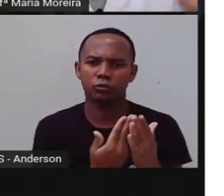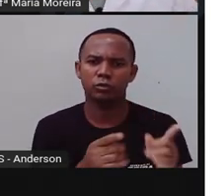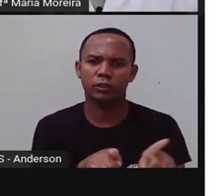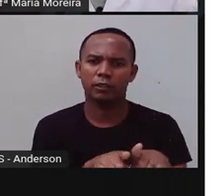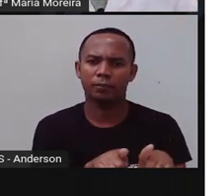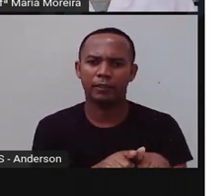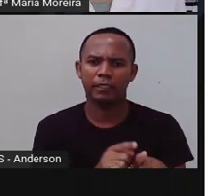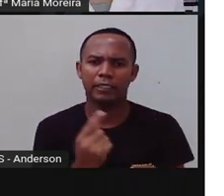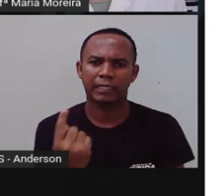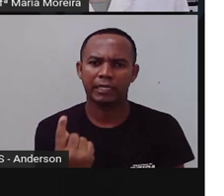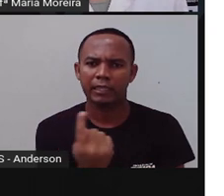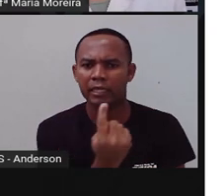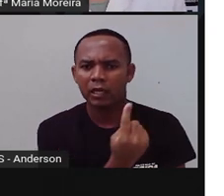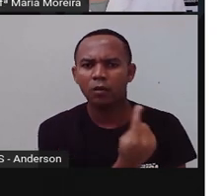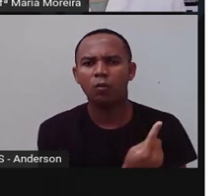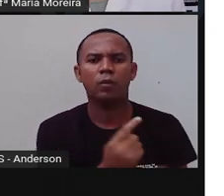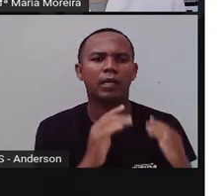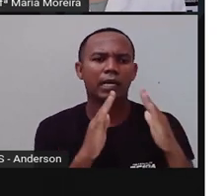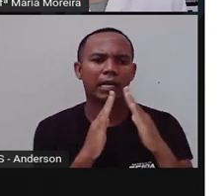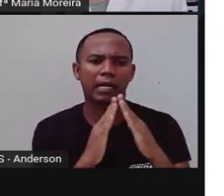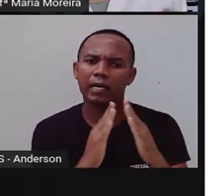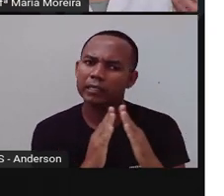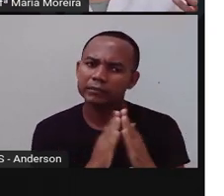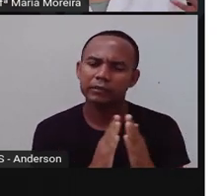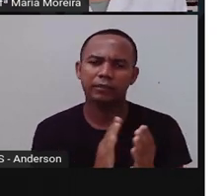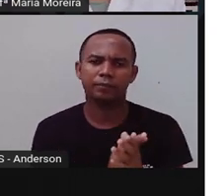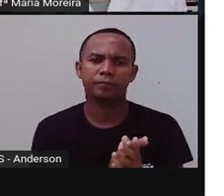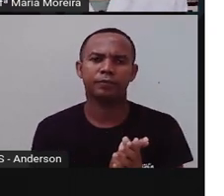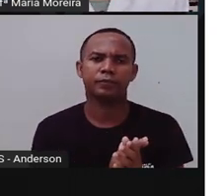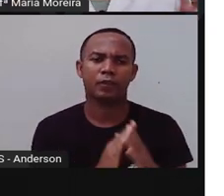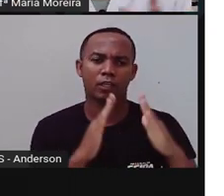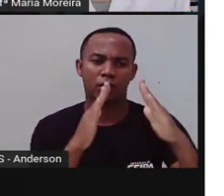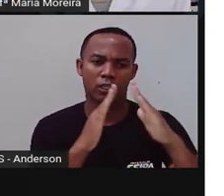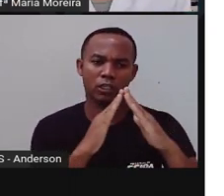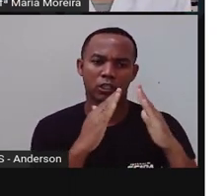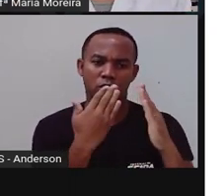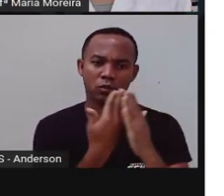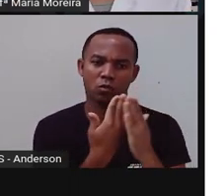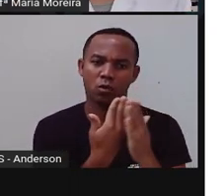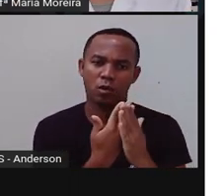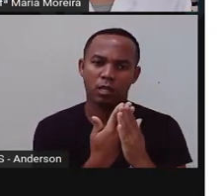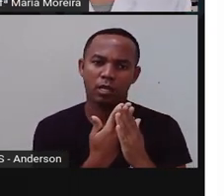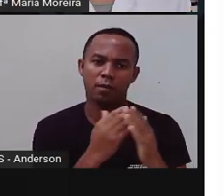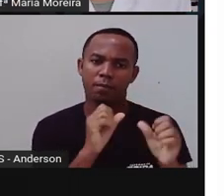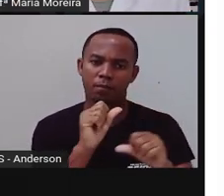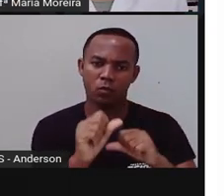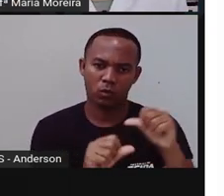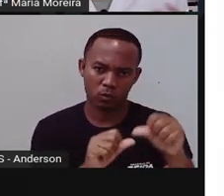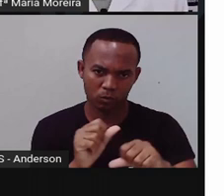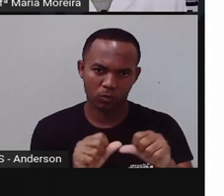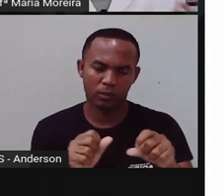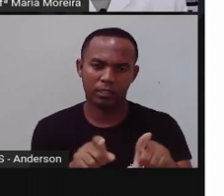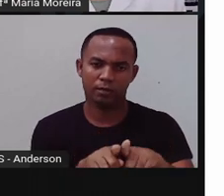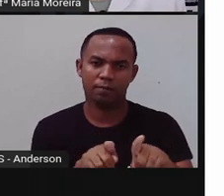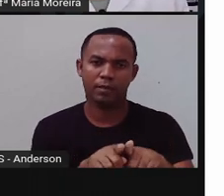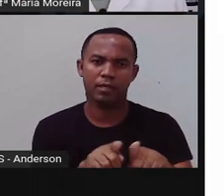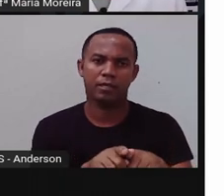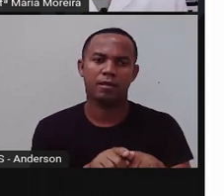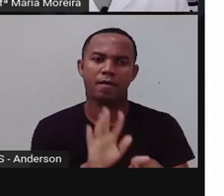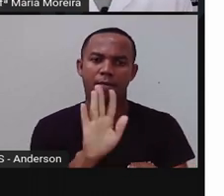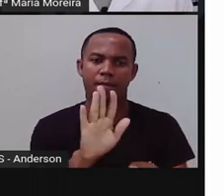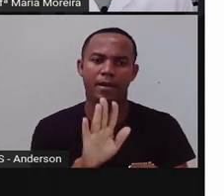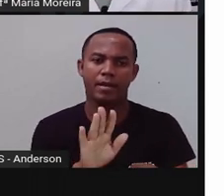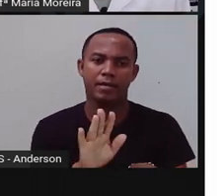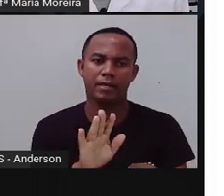na sua casa, ia assistindo às aulas. Então, a escola mudou por esse período, né? Mas, em breve, vamos todos voltar